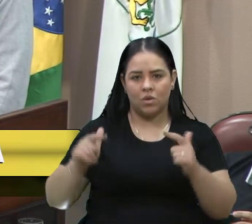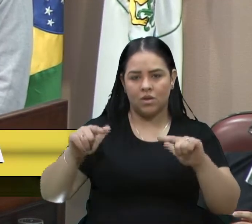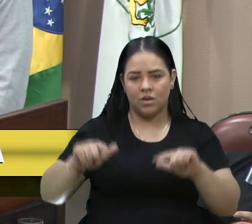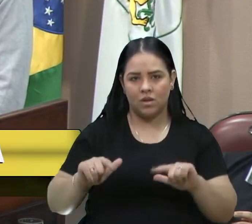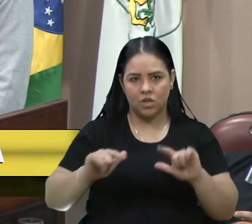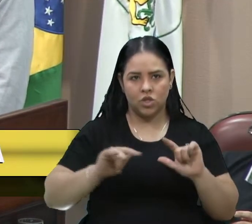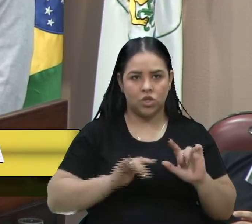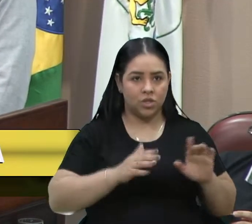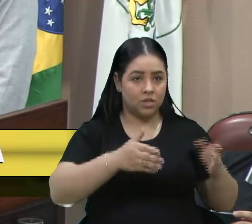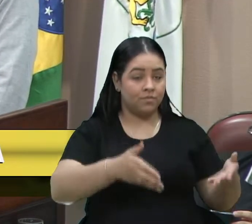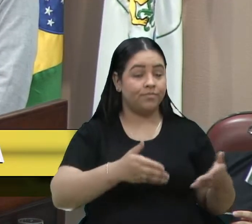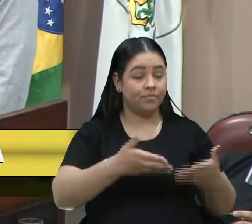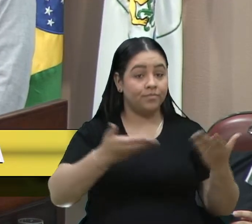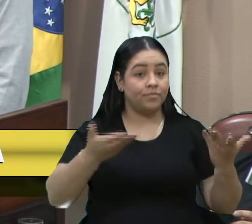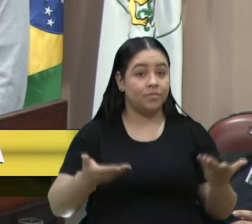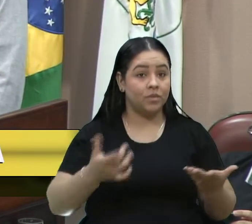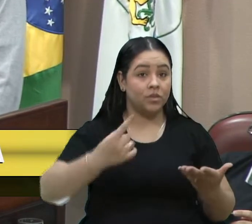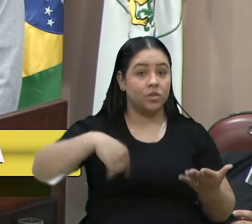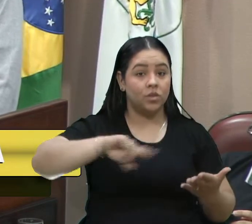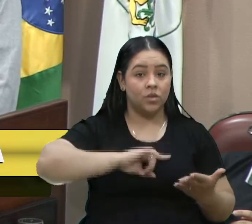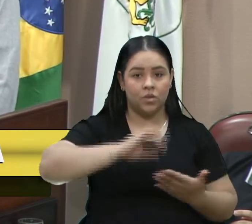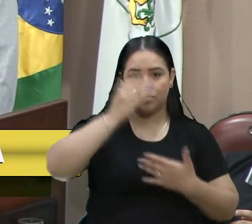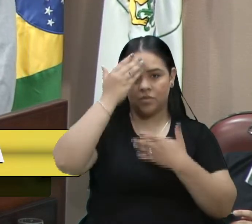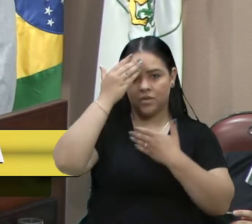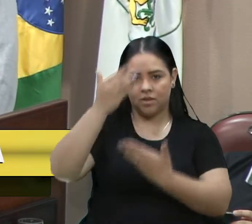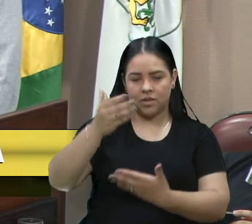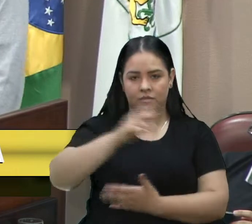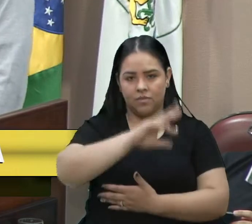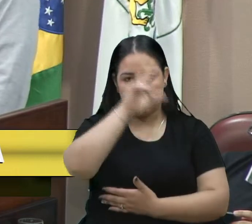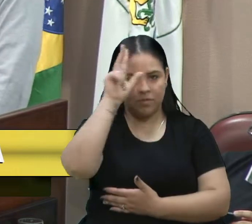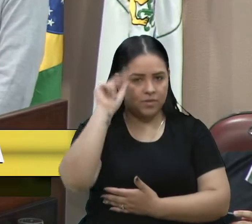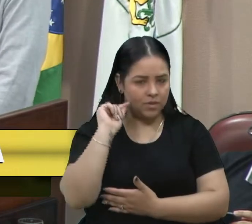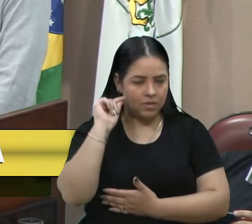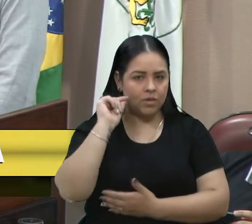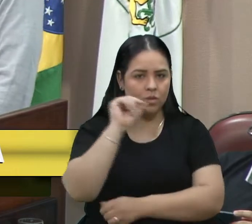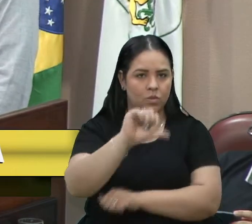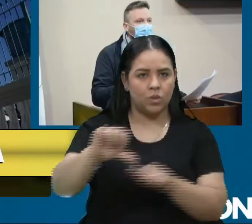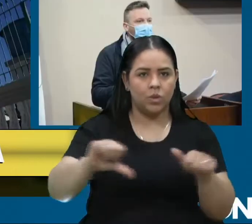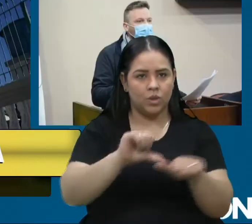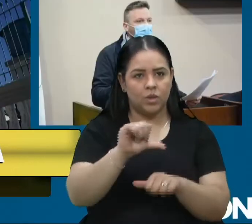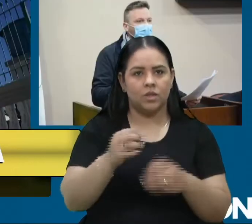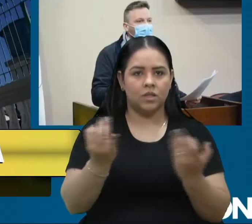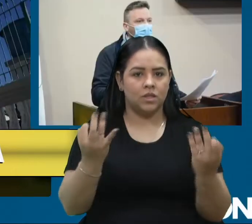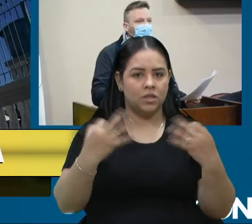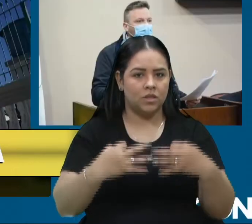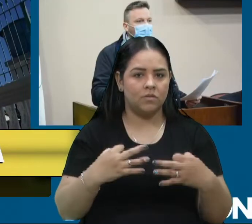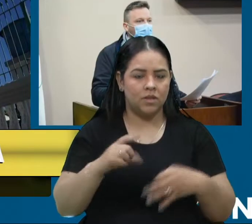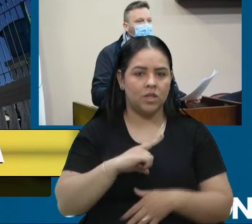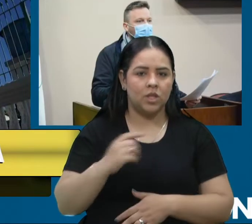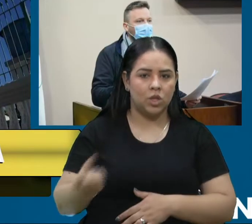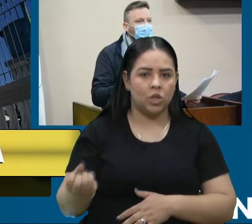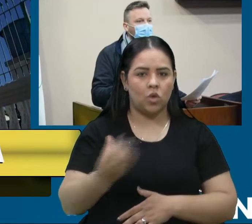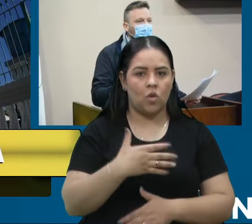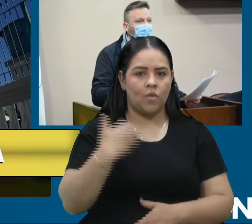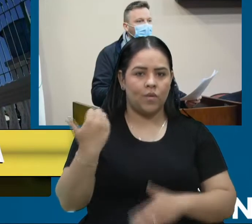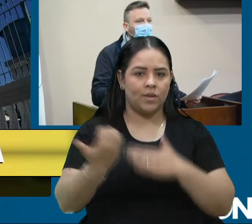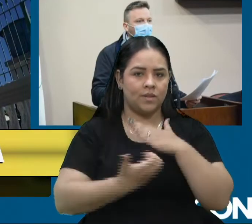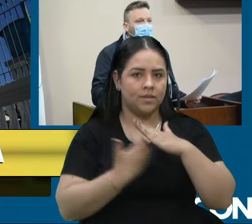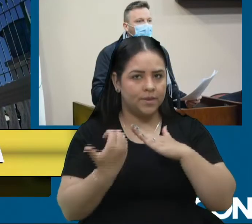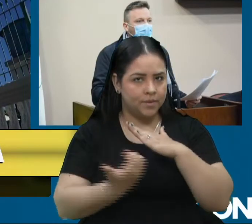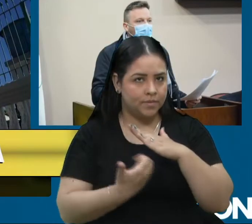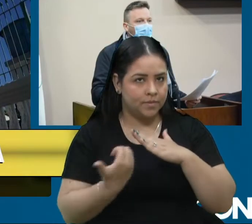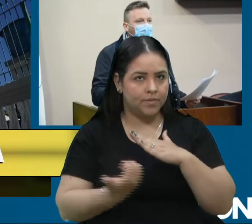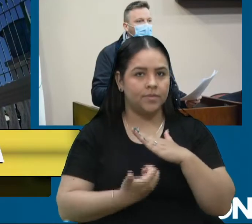Então, a gente está aí também agradecendo ao prefeito por essa mudança, que vai, certamente, trazer novas empresas e preços mais